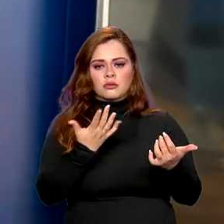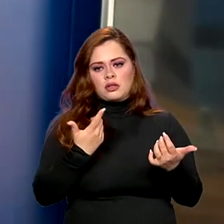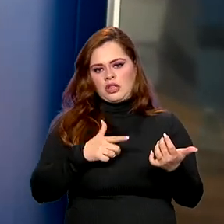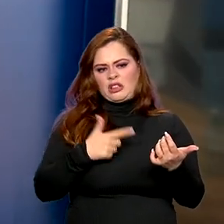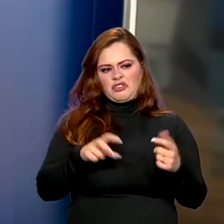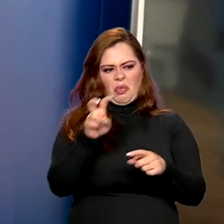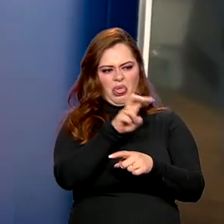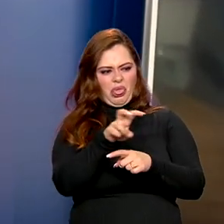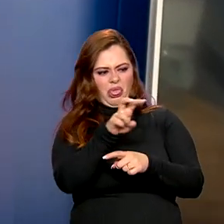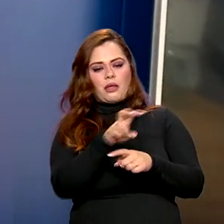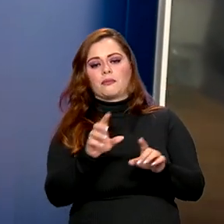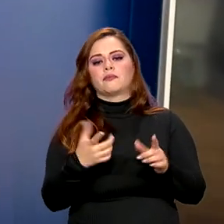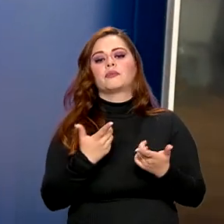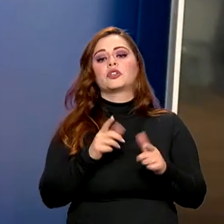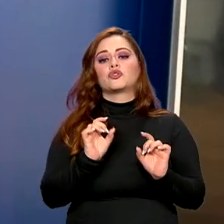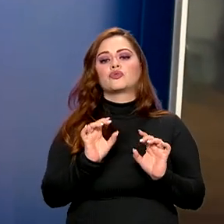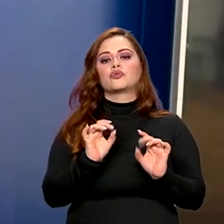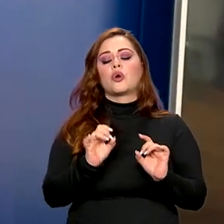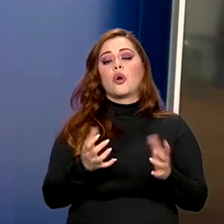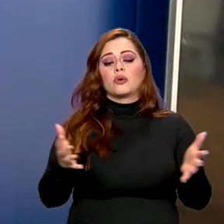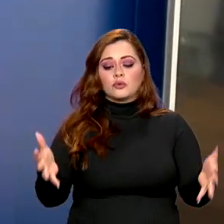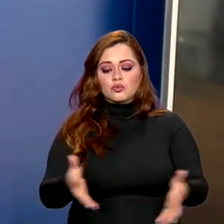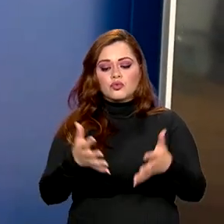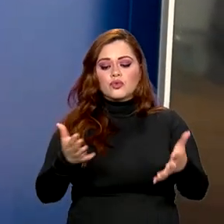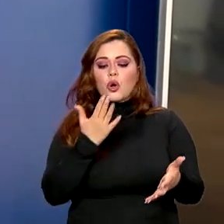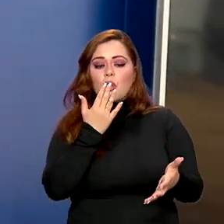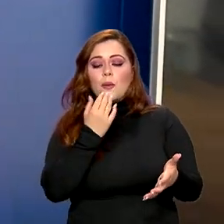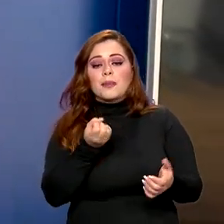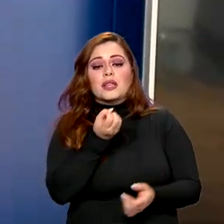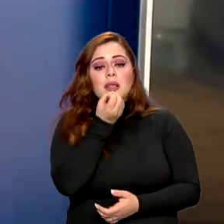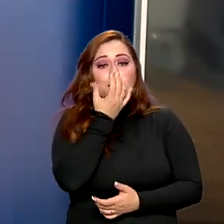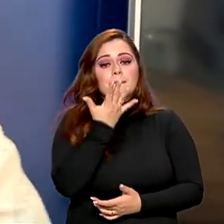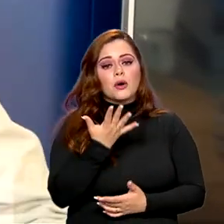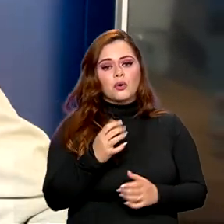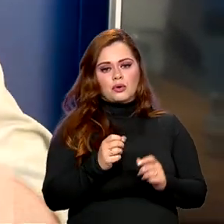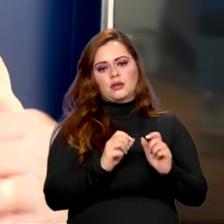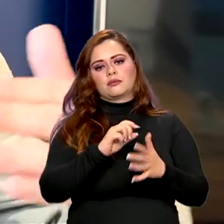colocar alimentos fartos de qualidade na mesa do povo. Safra redução